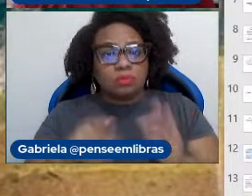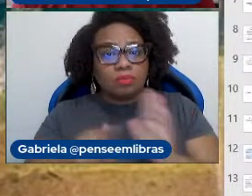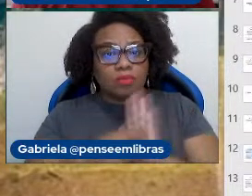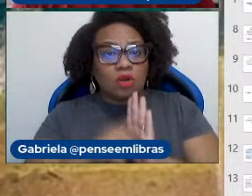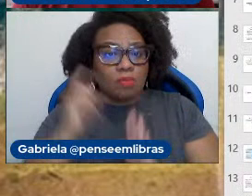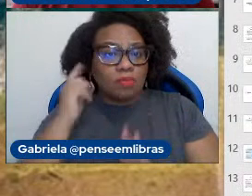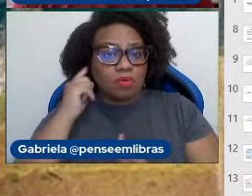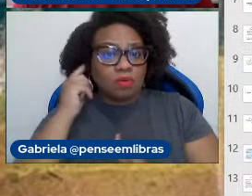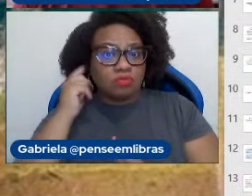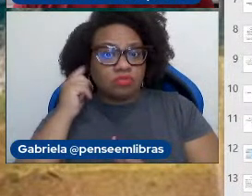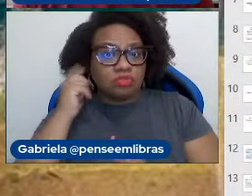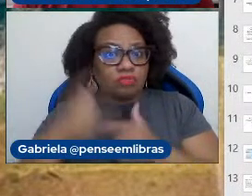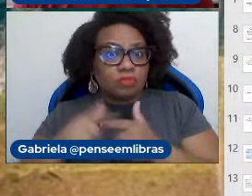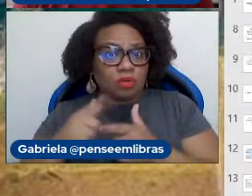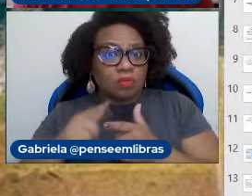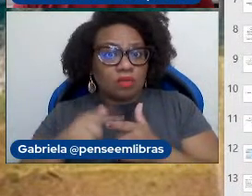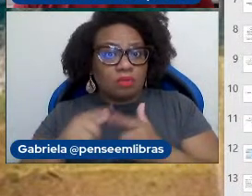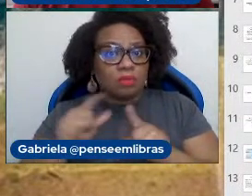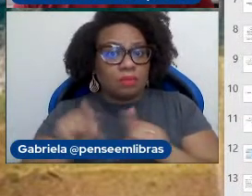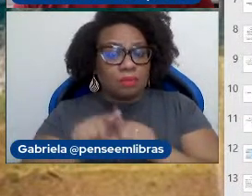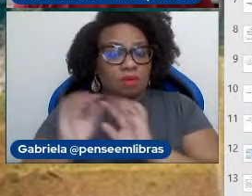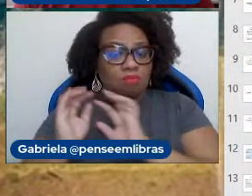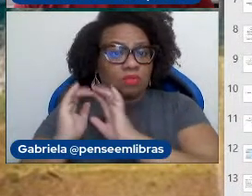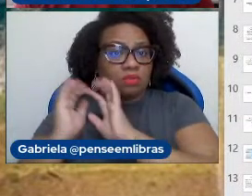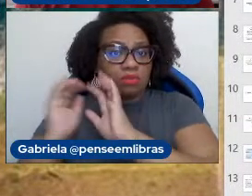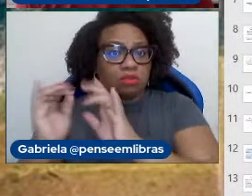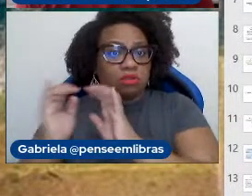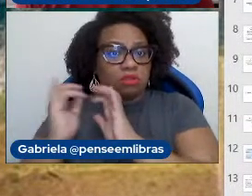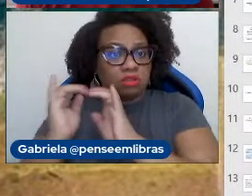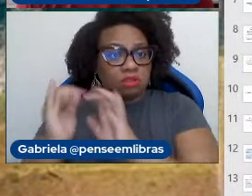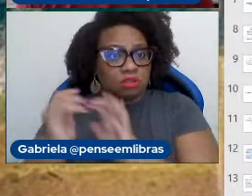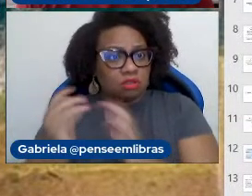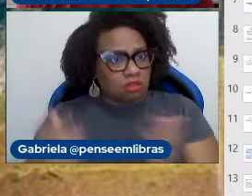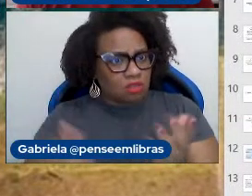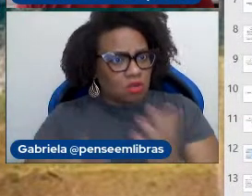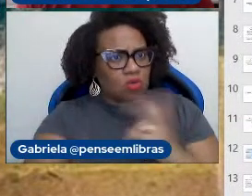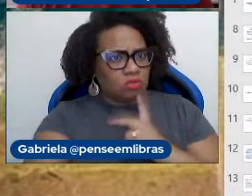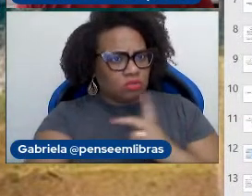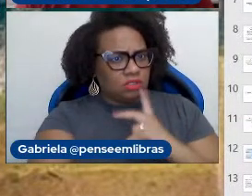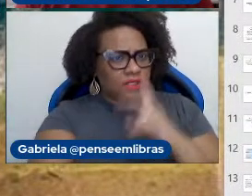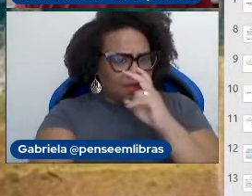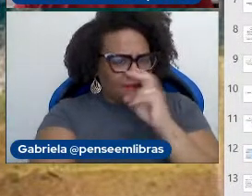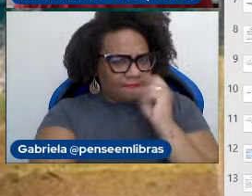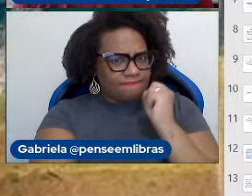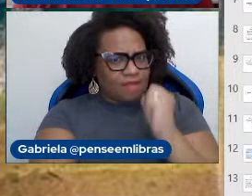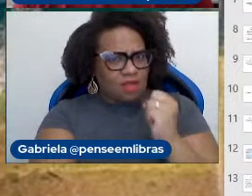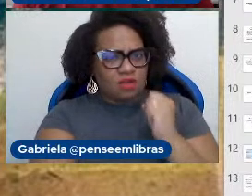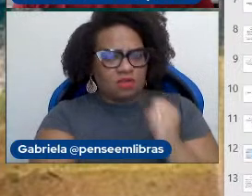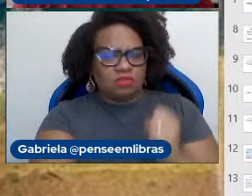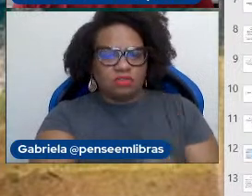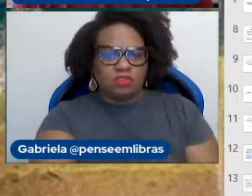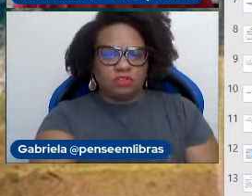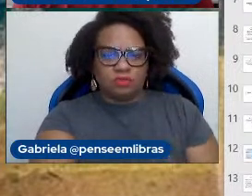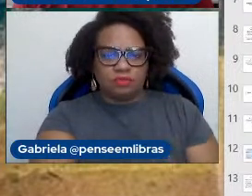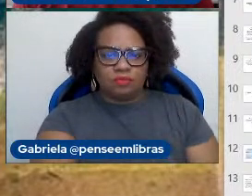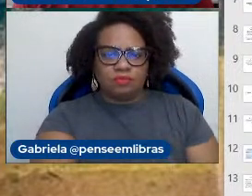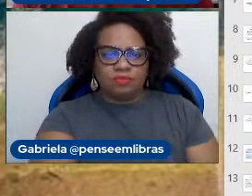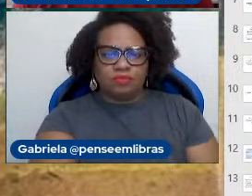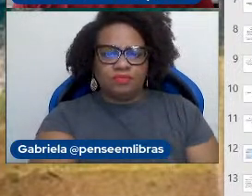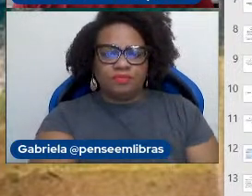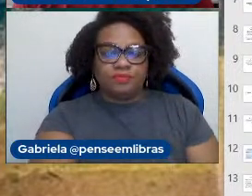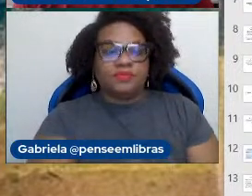e as nervosas. Tanto que até hoje é muito forte quando você vai em certas escolas de música